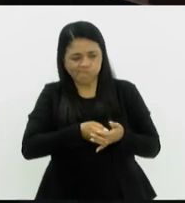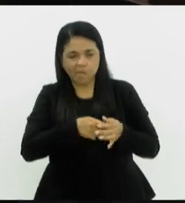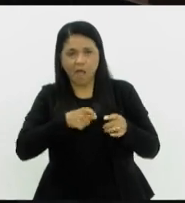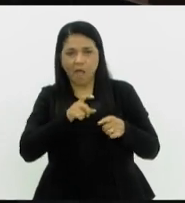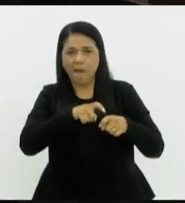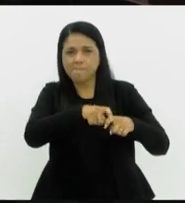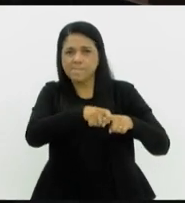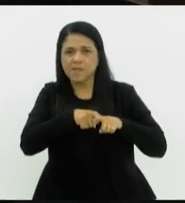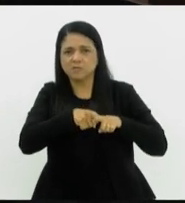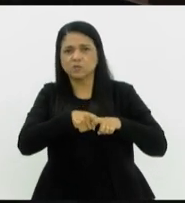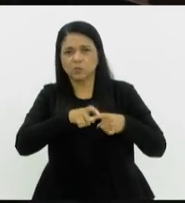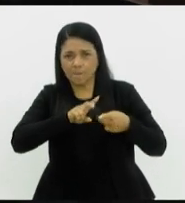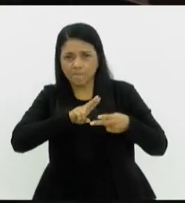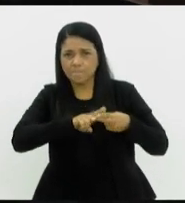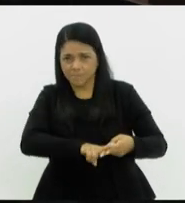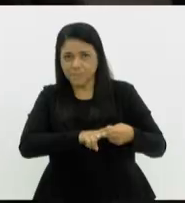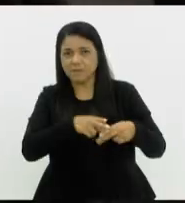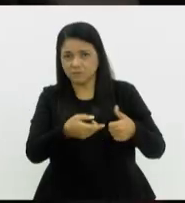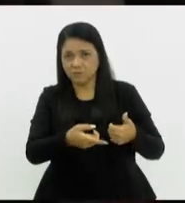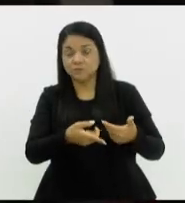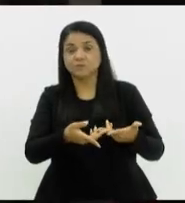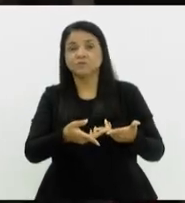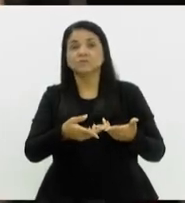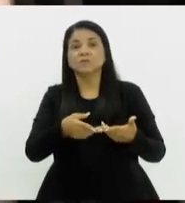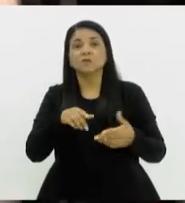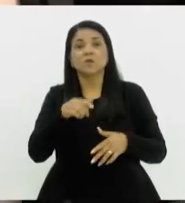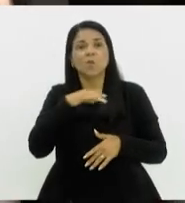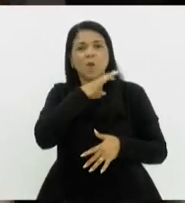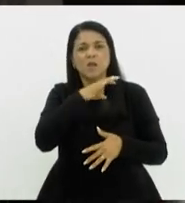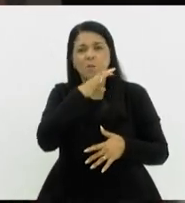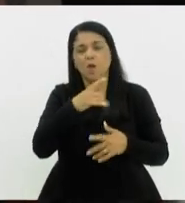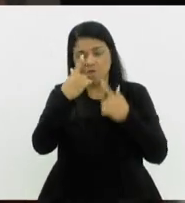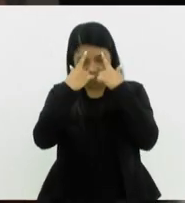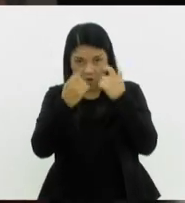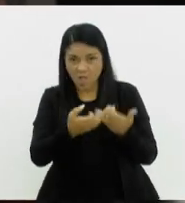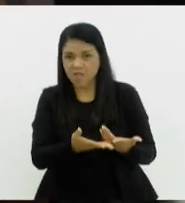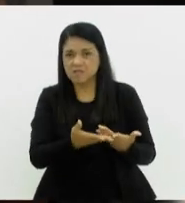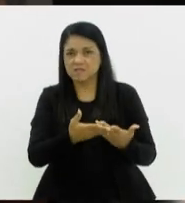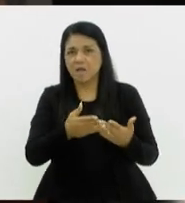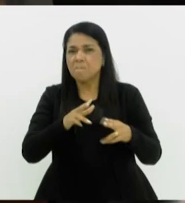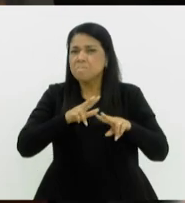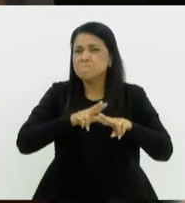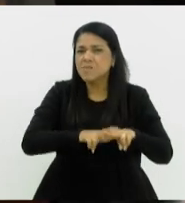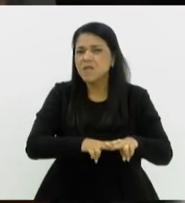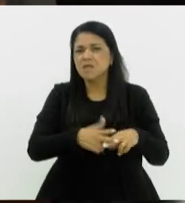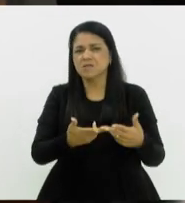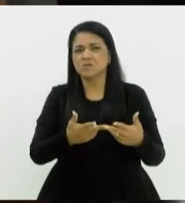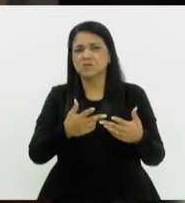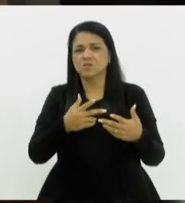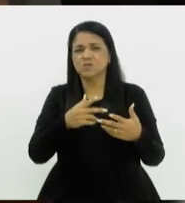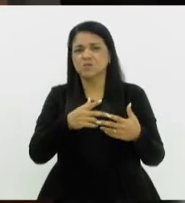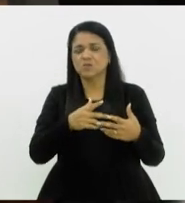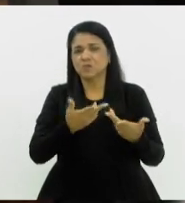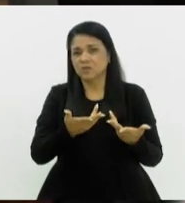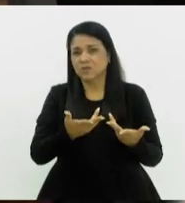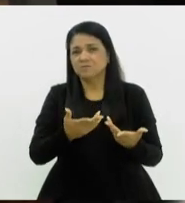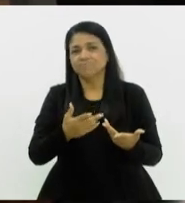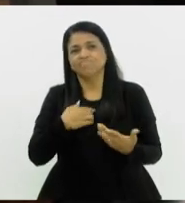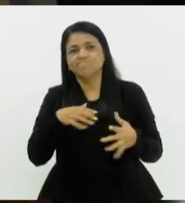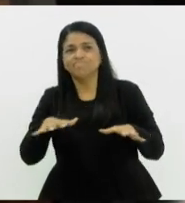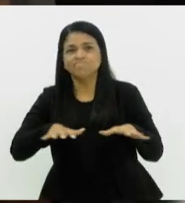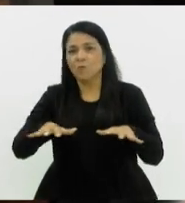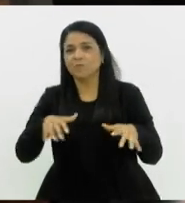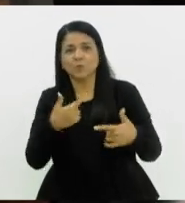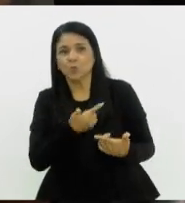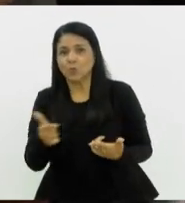submetido ao acorrentamento é vítima de violência, já que fica impedido de se movimentar. Quem descumprir a regra,